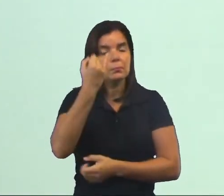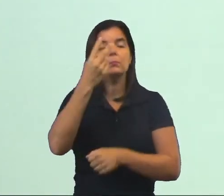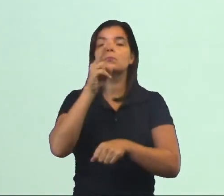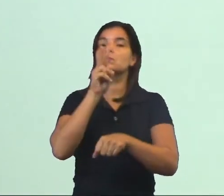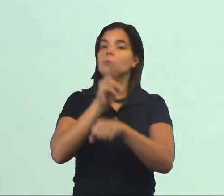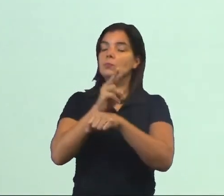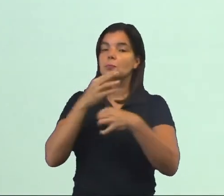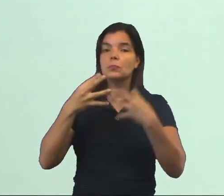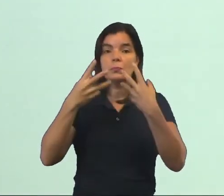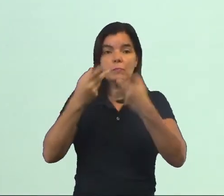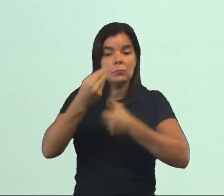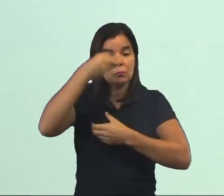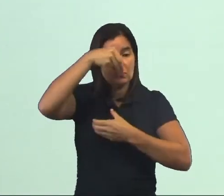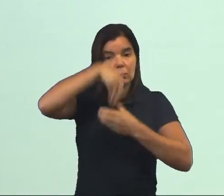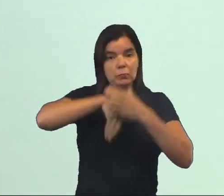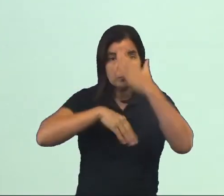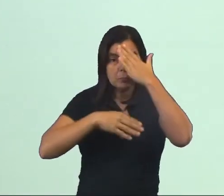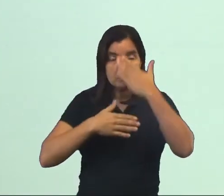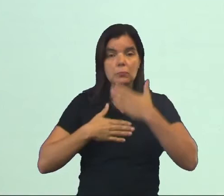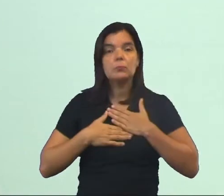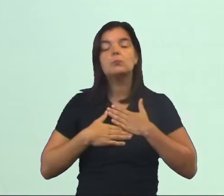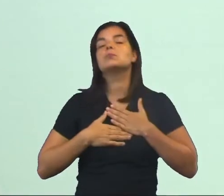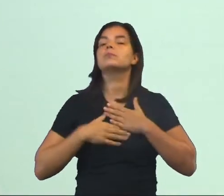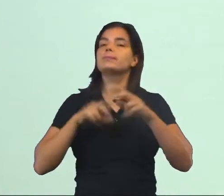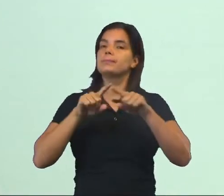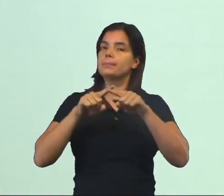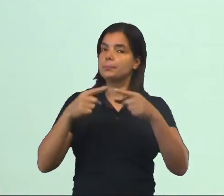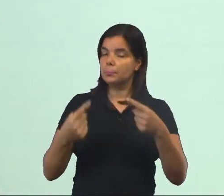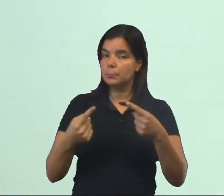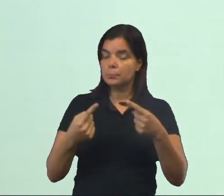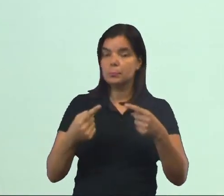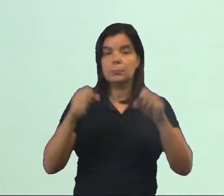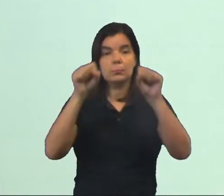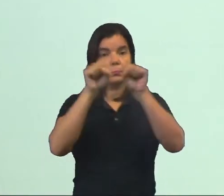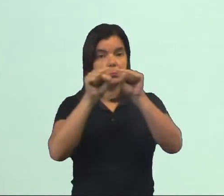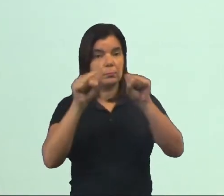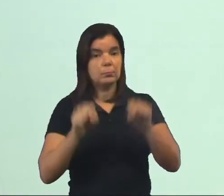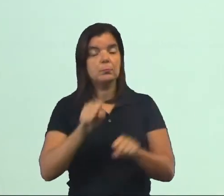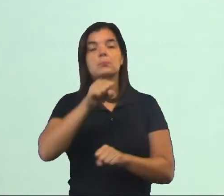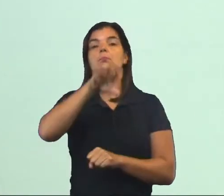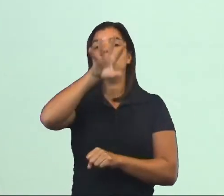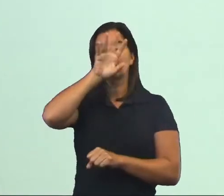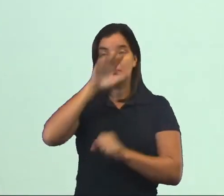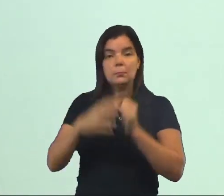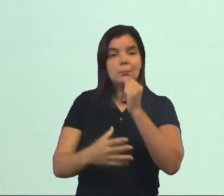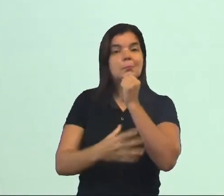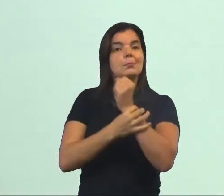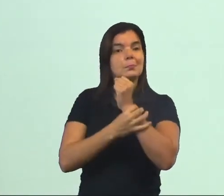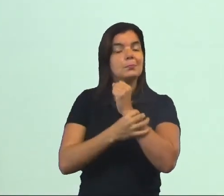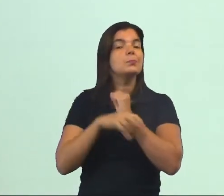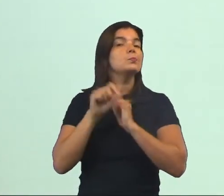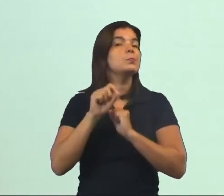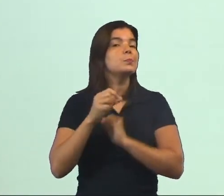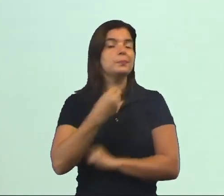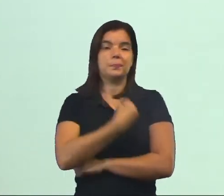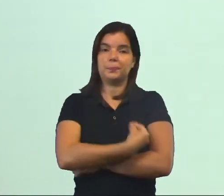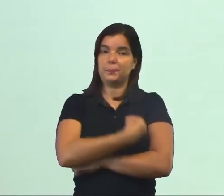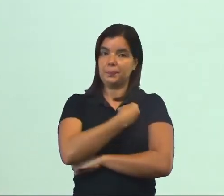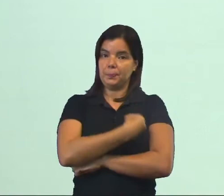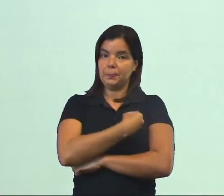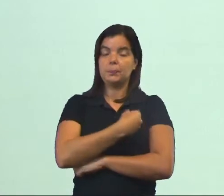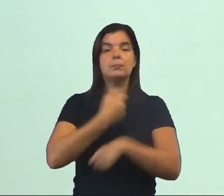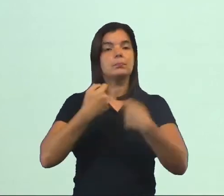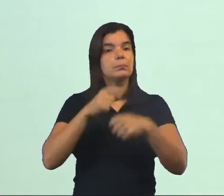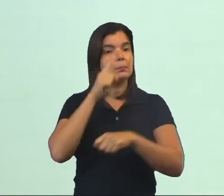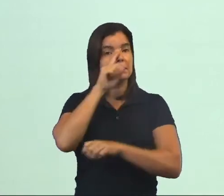cuidarmos de todos os órgãos do nosso corpo. Porém, esse sistema, ele garante a nossa vida. Então, nós temos que tomar alguns